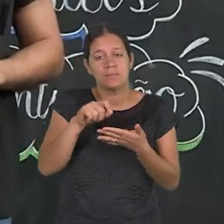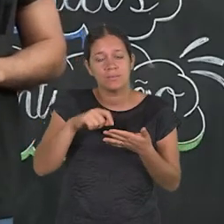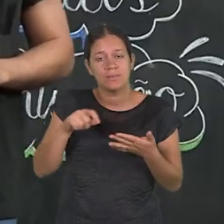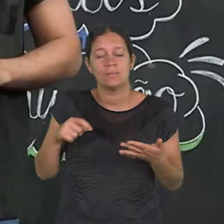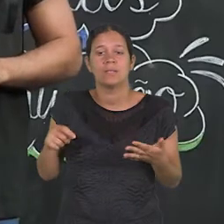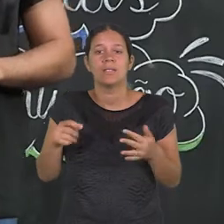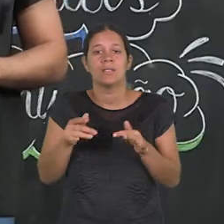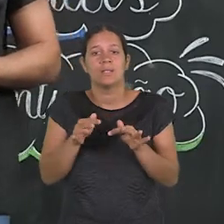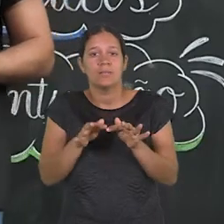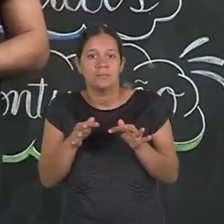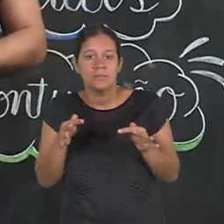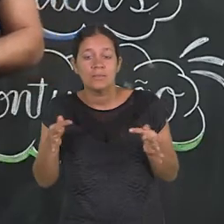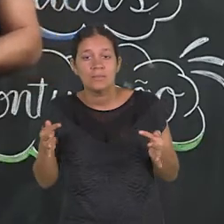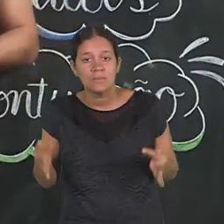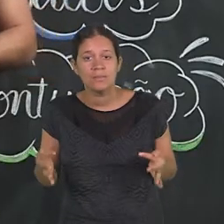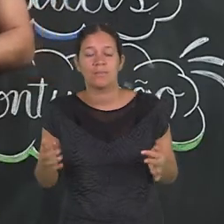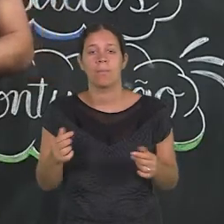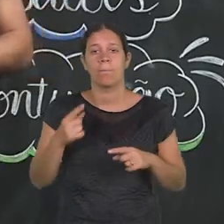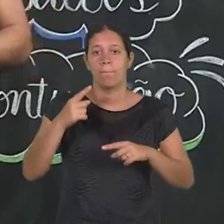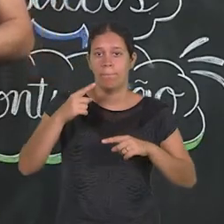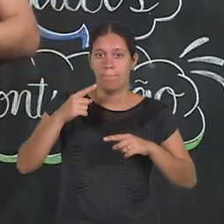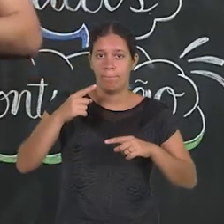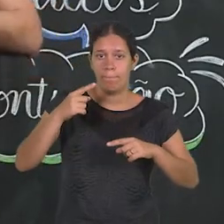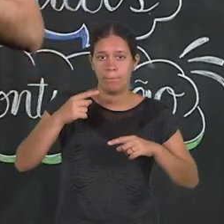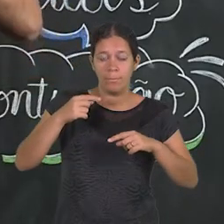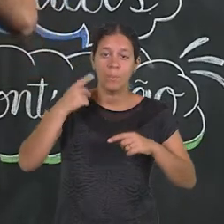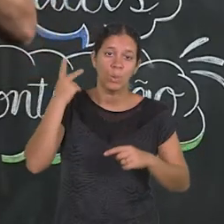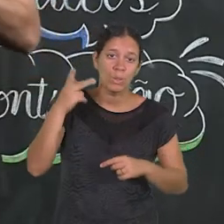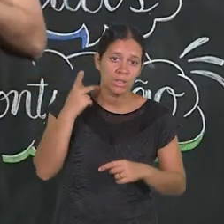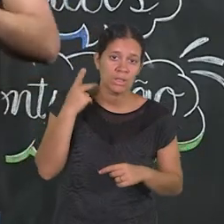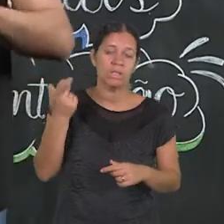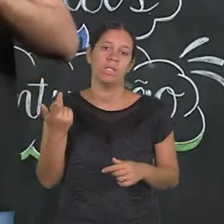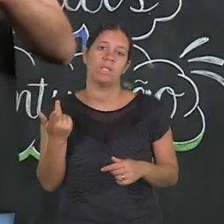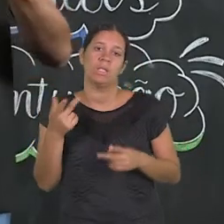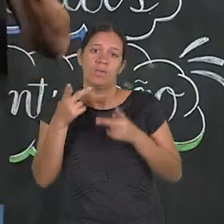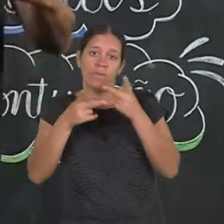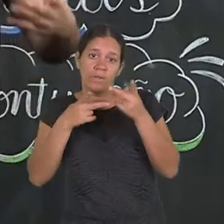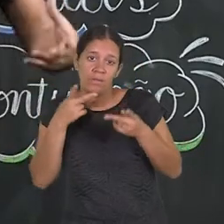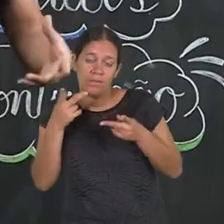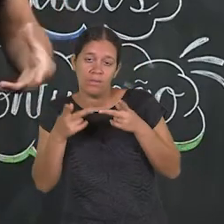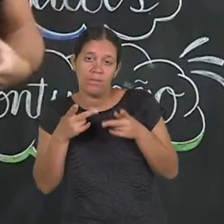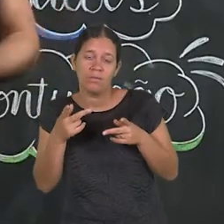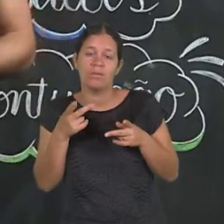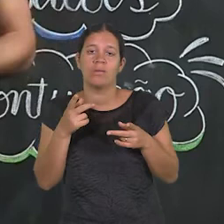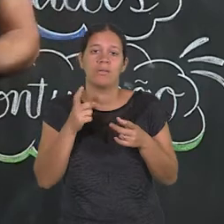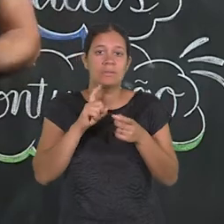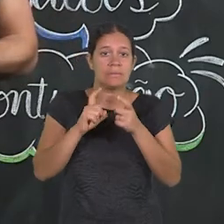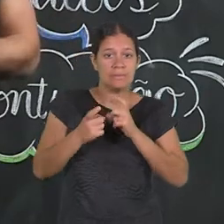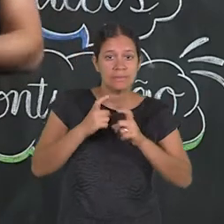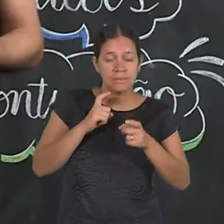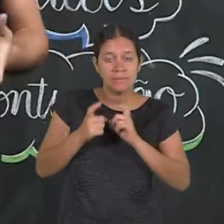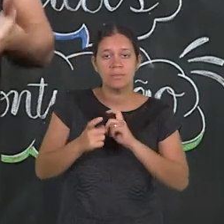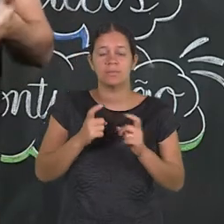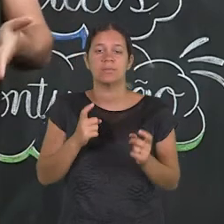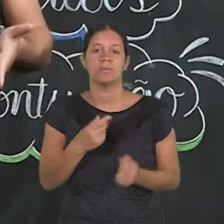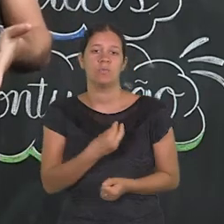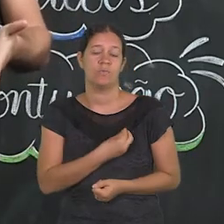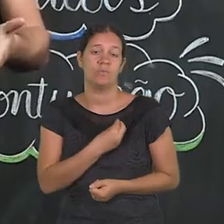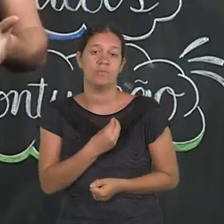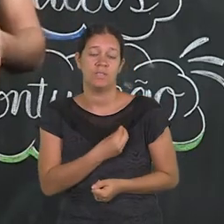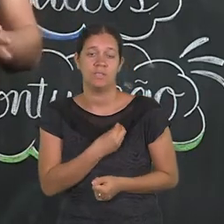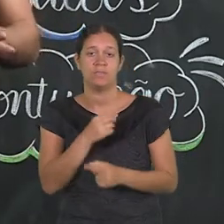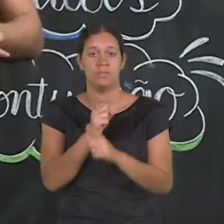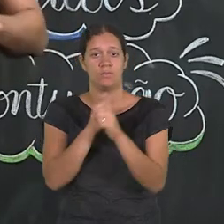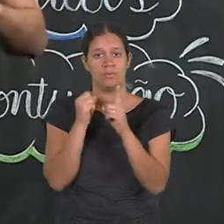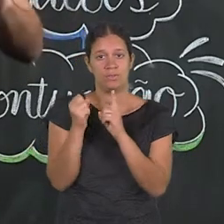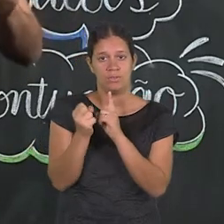aparentemente simples, ela quer transmitir uma mensagem política, uma mensagem crítica, contextualizada, de acordo com a situação que uma sociedade vive